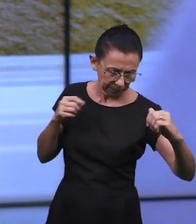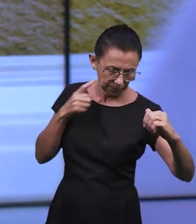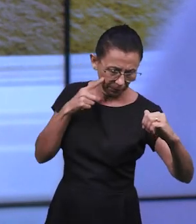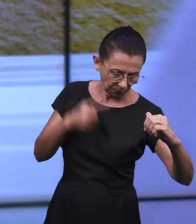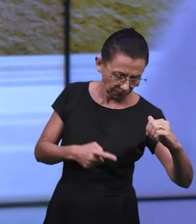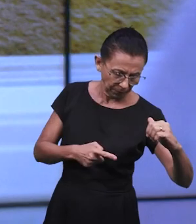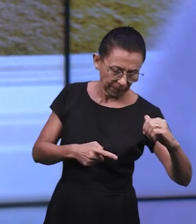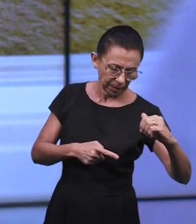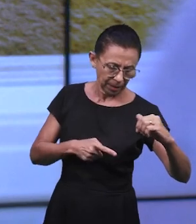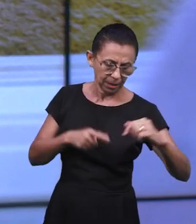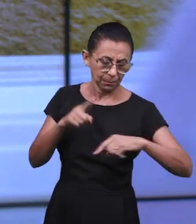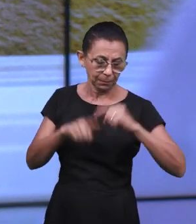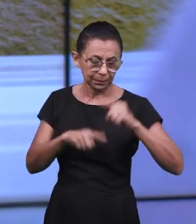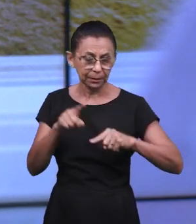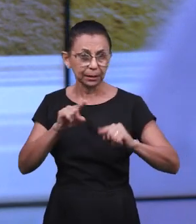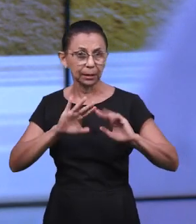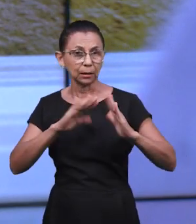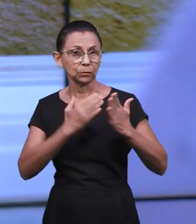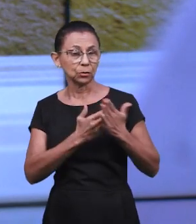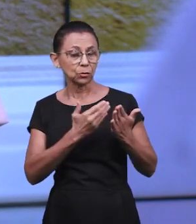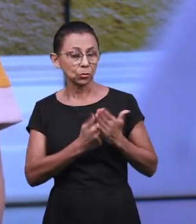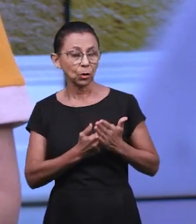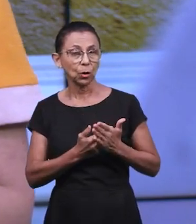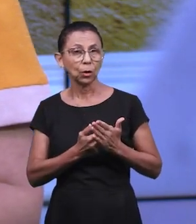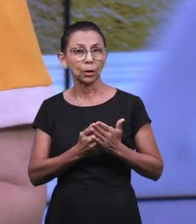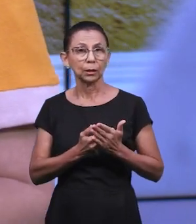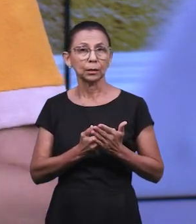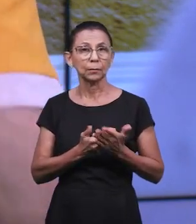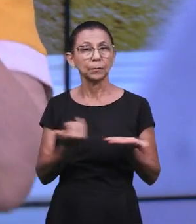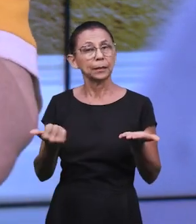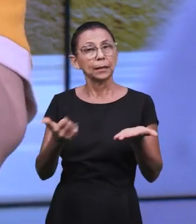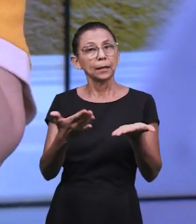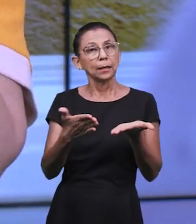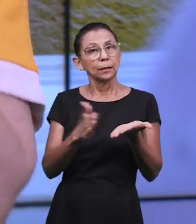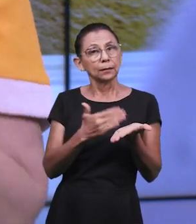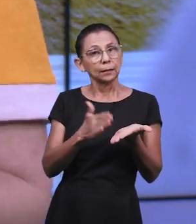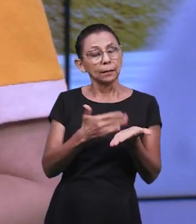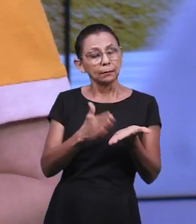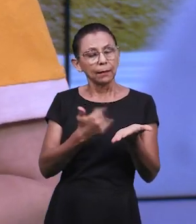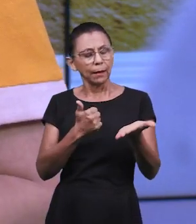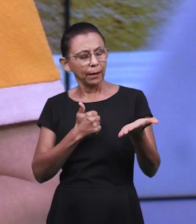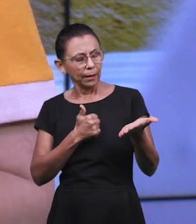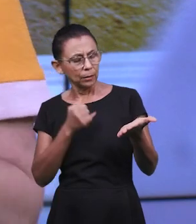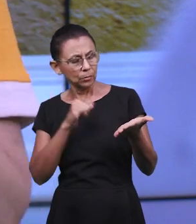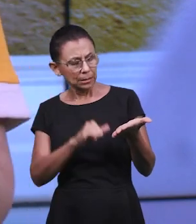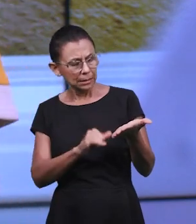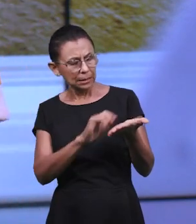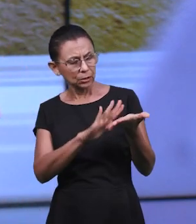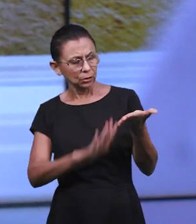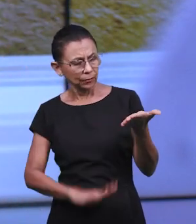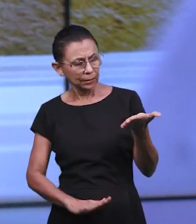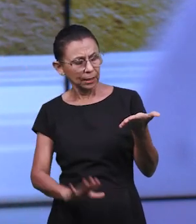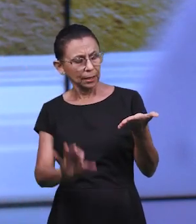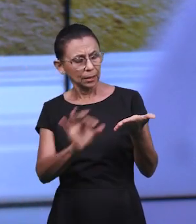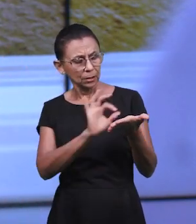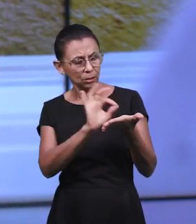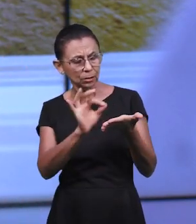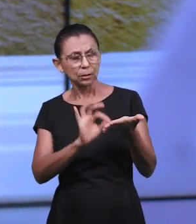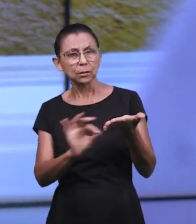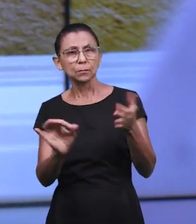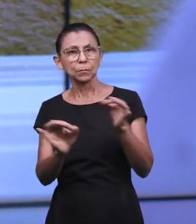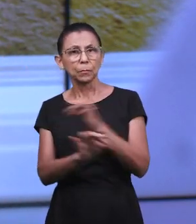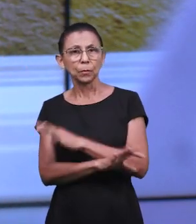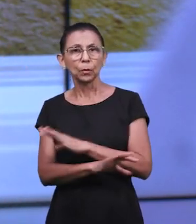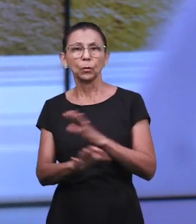os livros e os cadernos, para ver se ele está fazendo as atividades ou está deixando em branco, orientá-lo no dever de